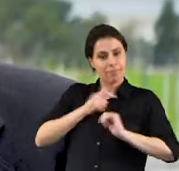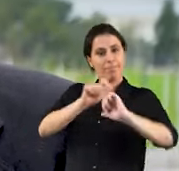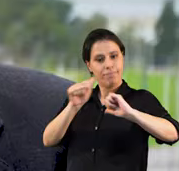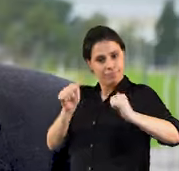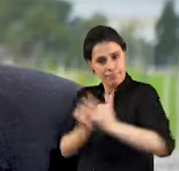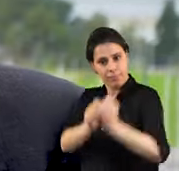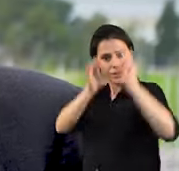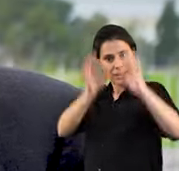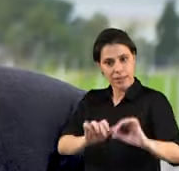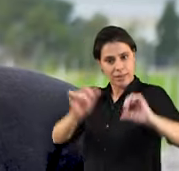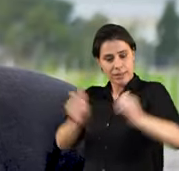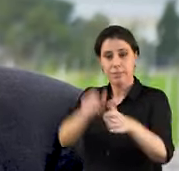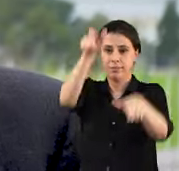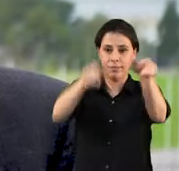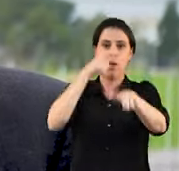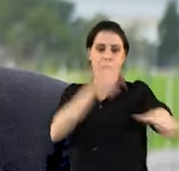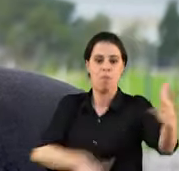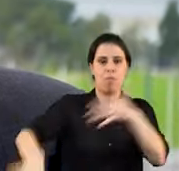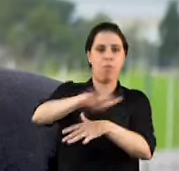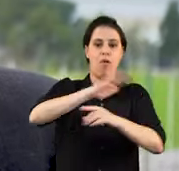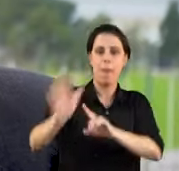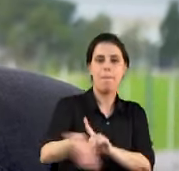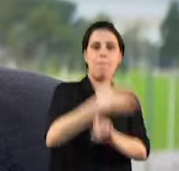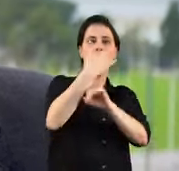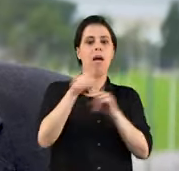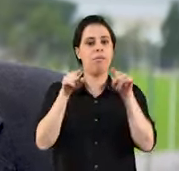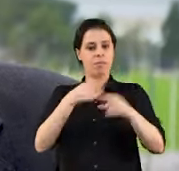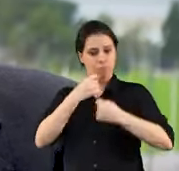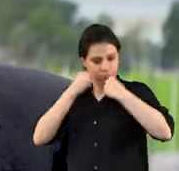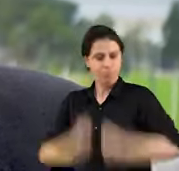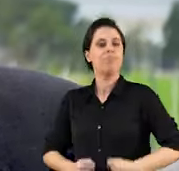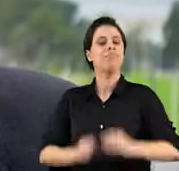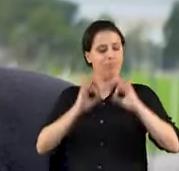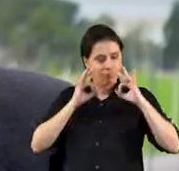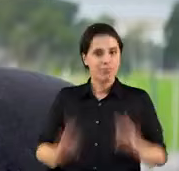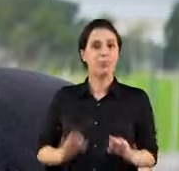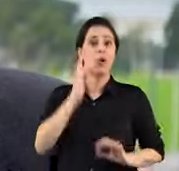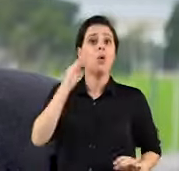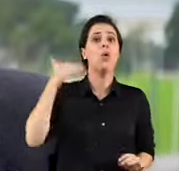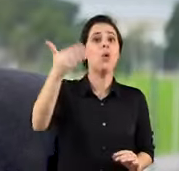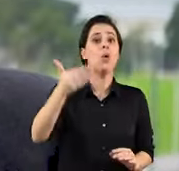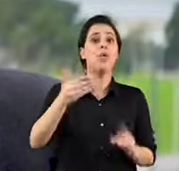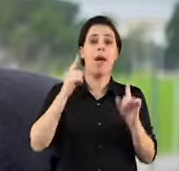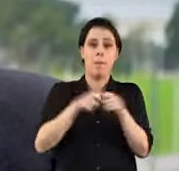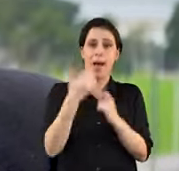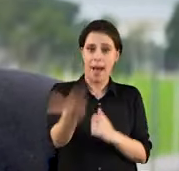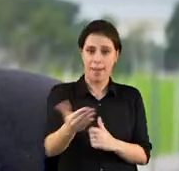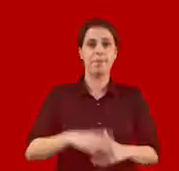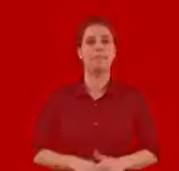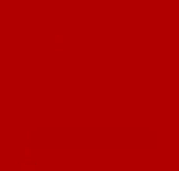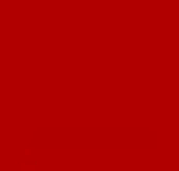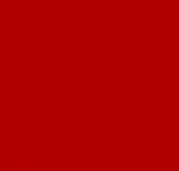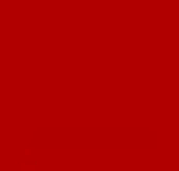Sempre do lado certo, do lado dos trabalhadores e do povo português e da pátria, com a convicção profunda de que o futuro tem partido.